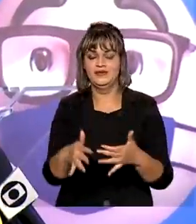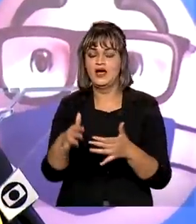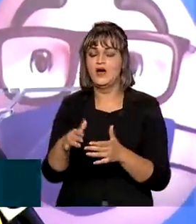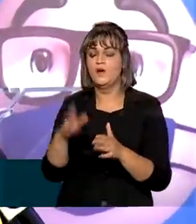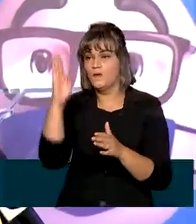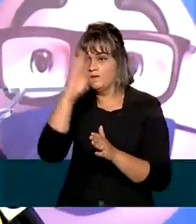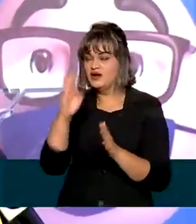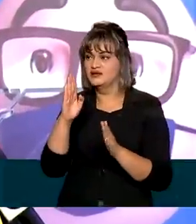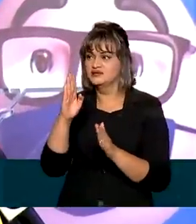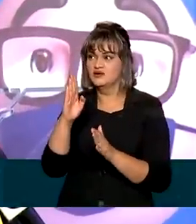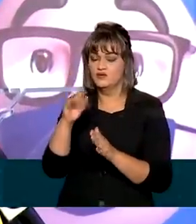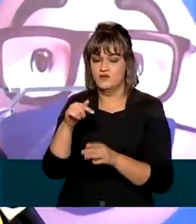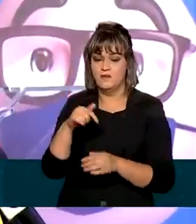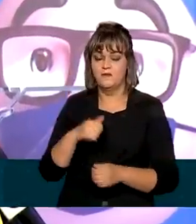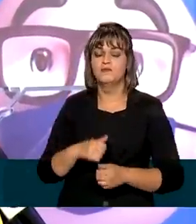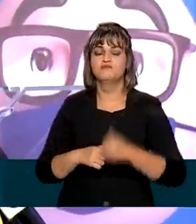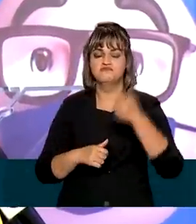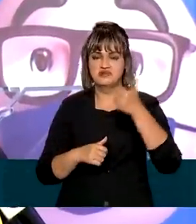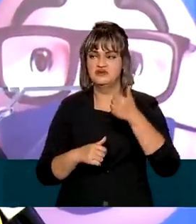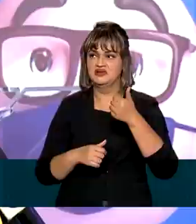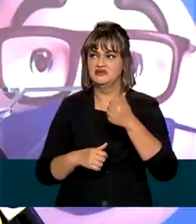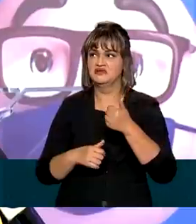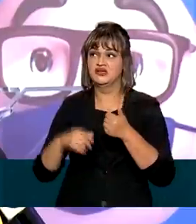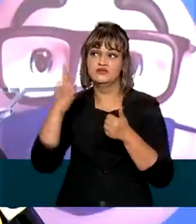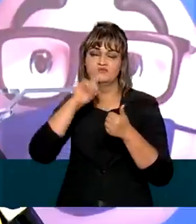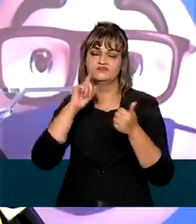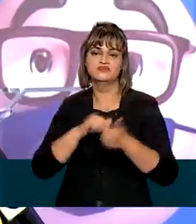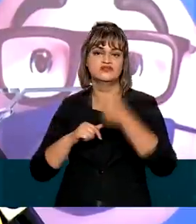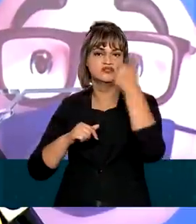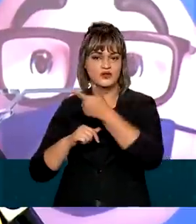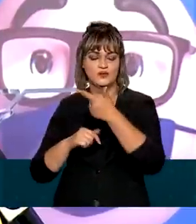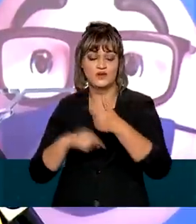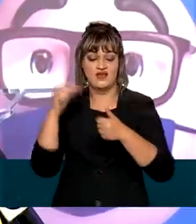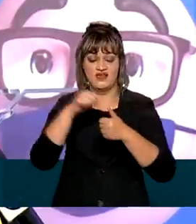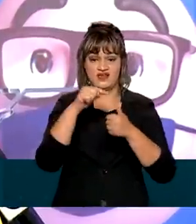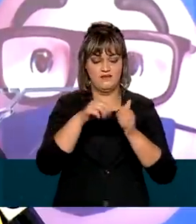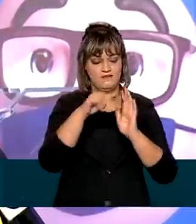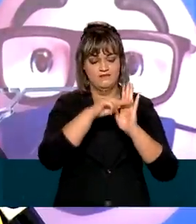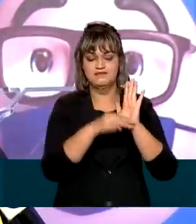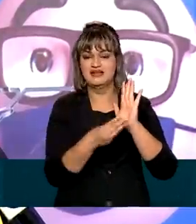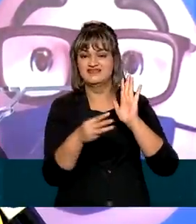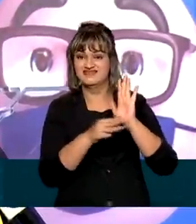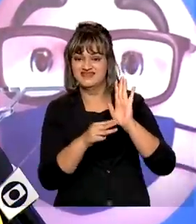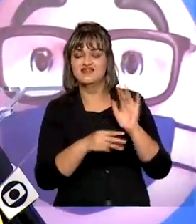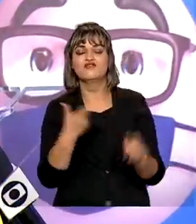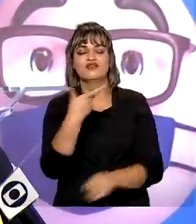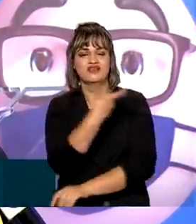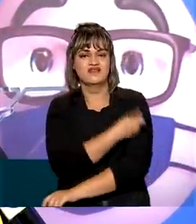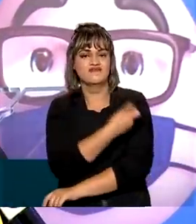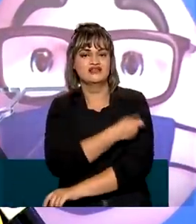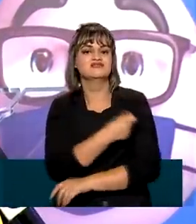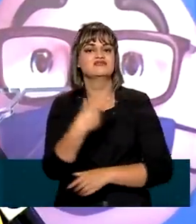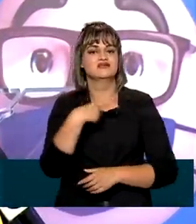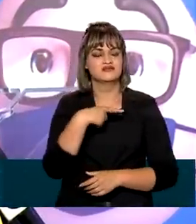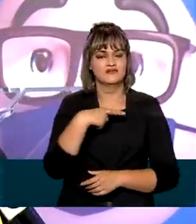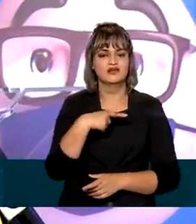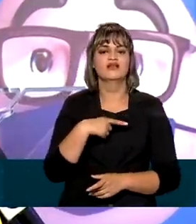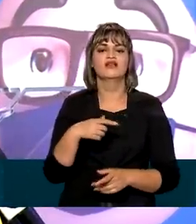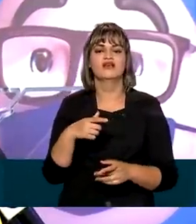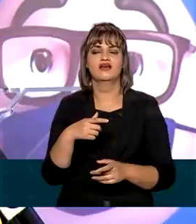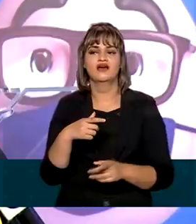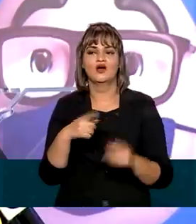Unidos e já é o terceiro país do mundo que mais aplicou doses de